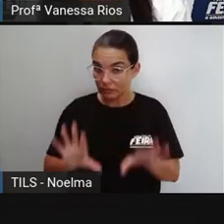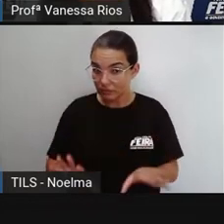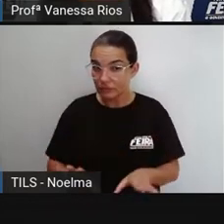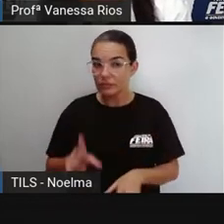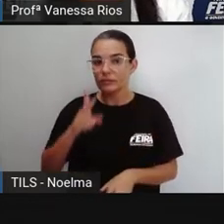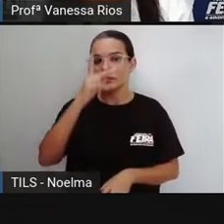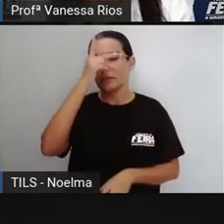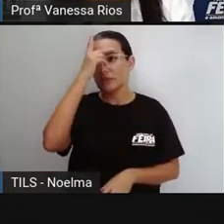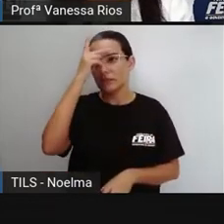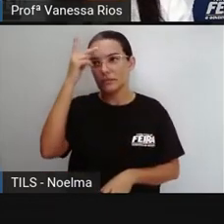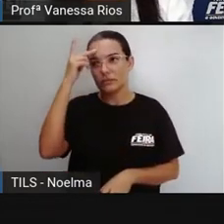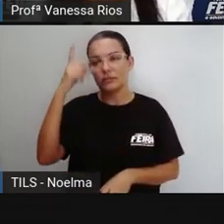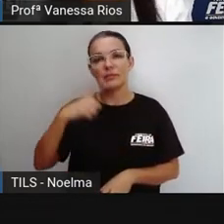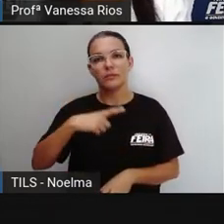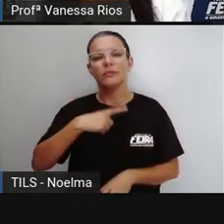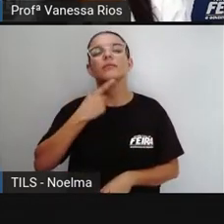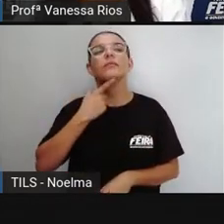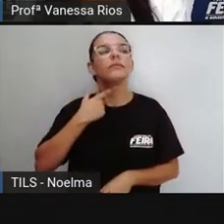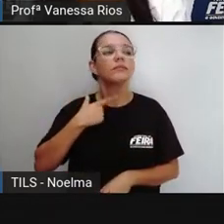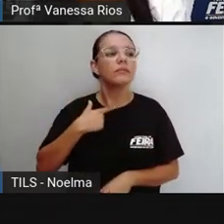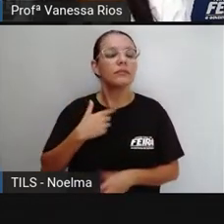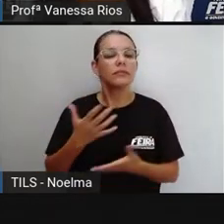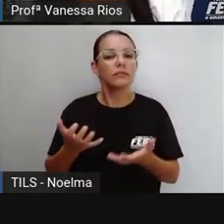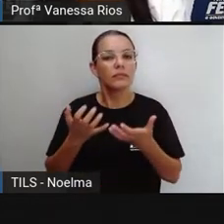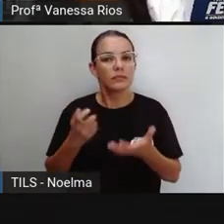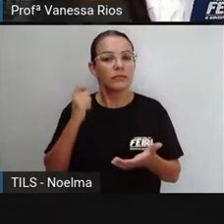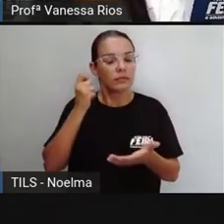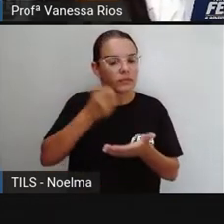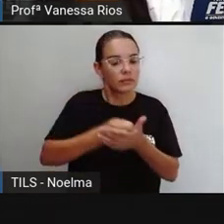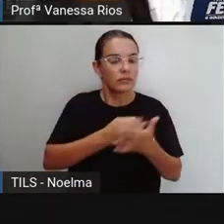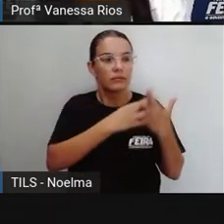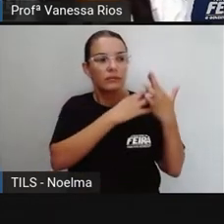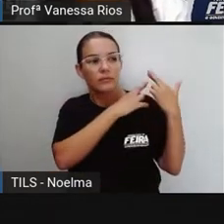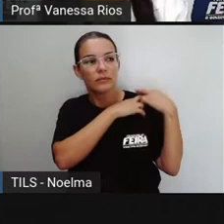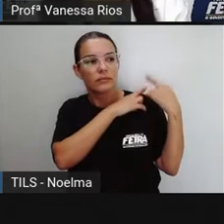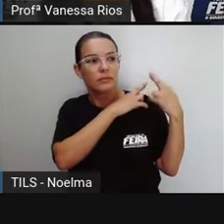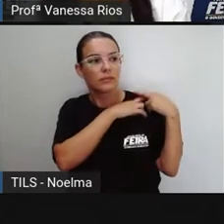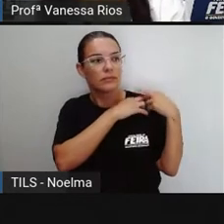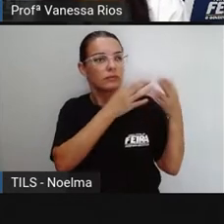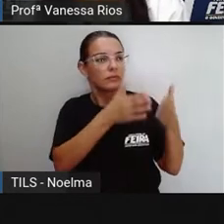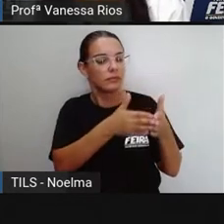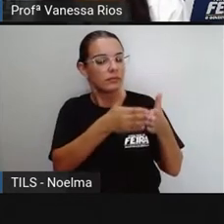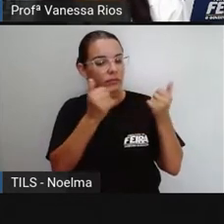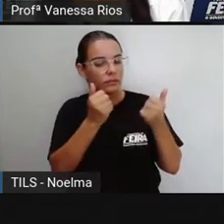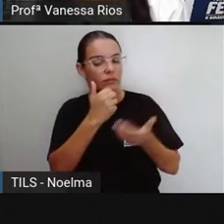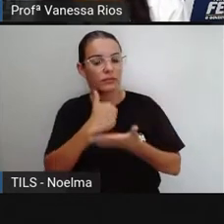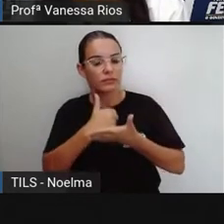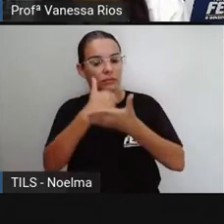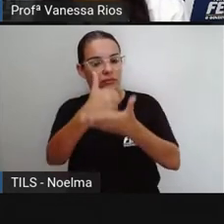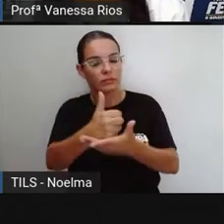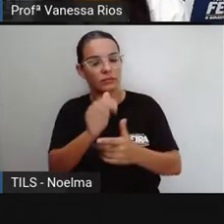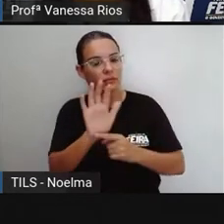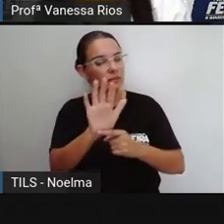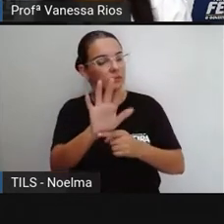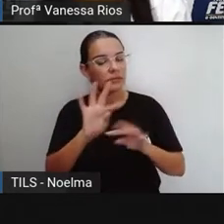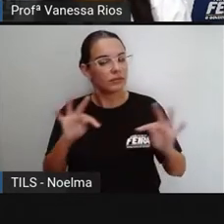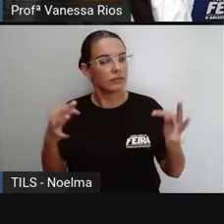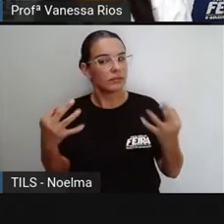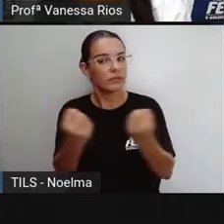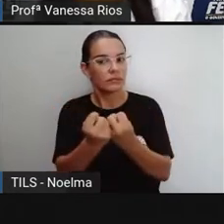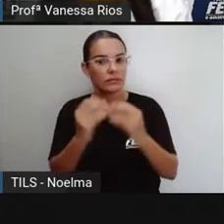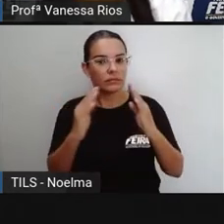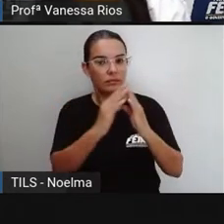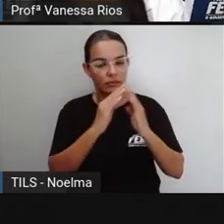que estão ali interessadas em assumir essa responsabilidade, mas na intenção de ajudar a todos, né?